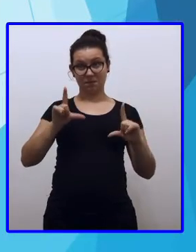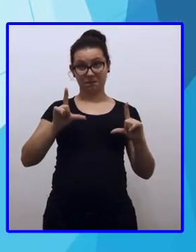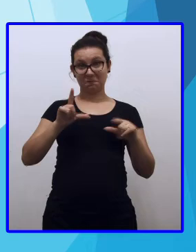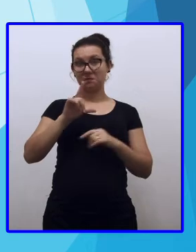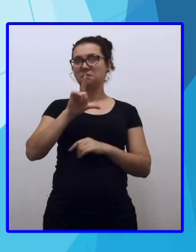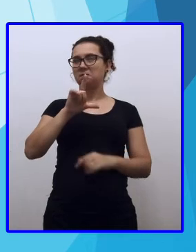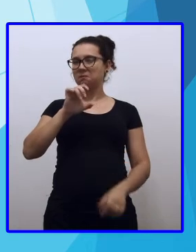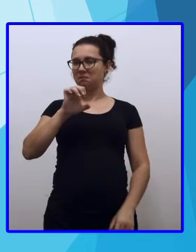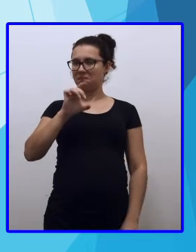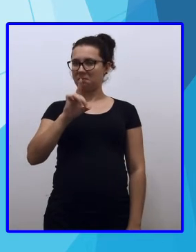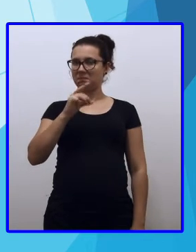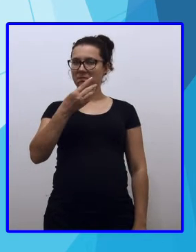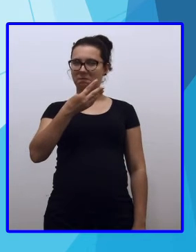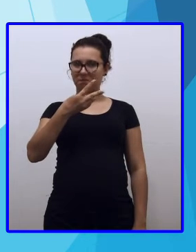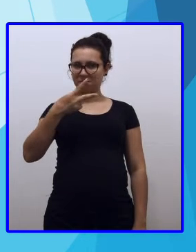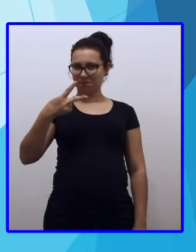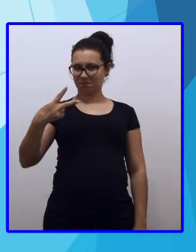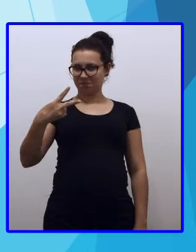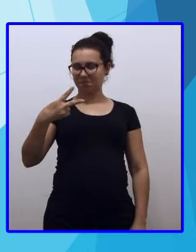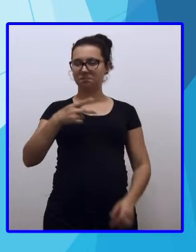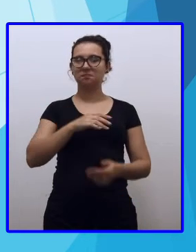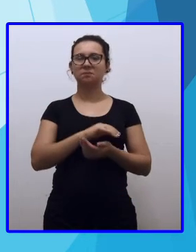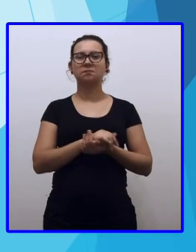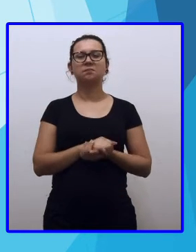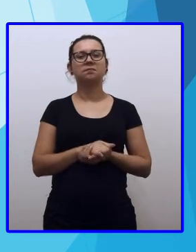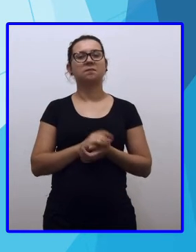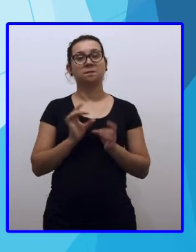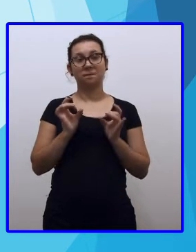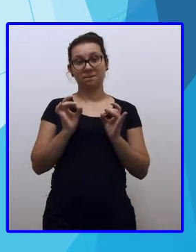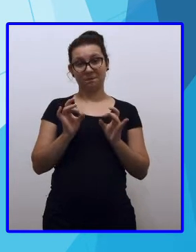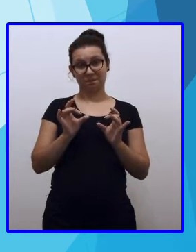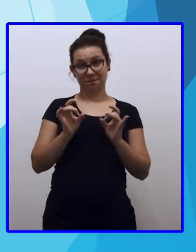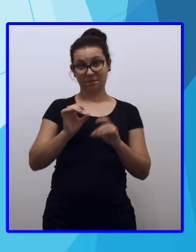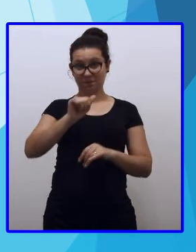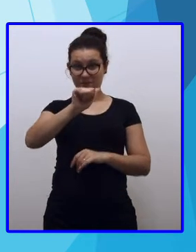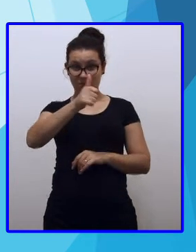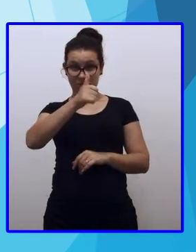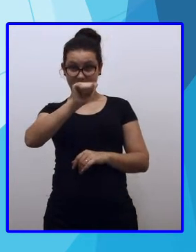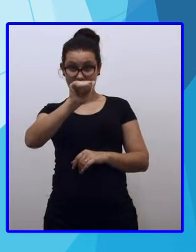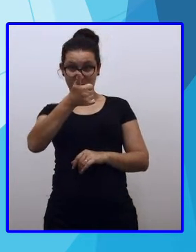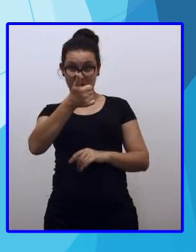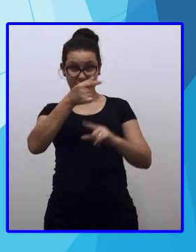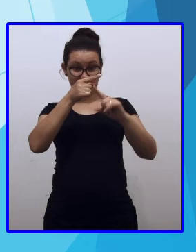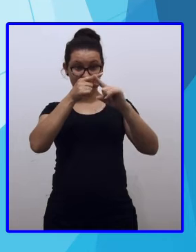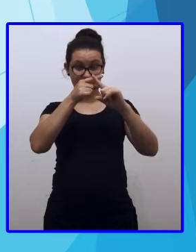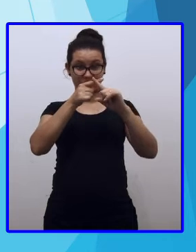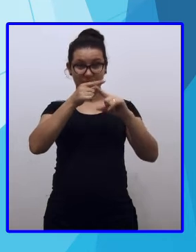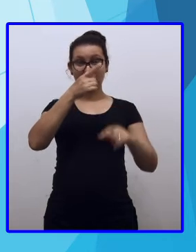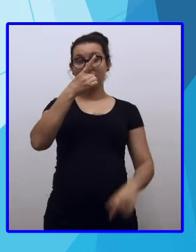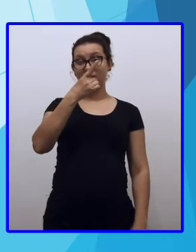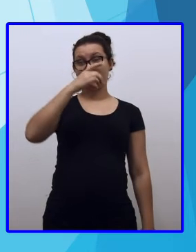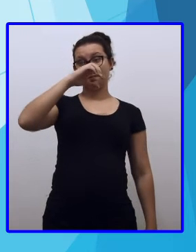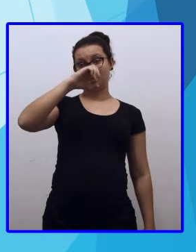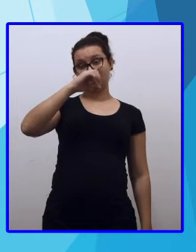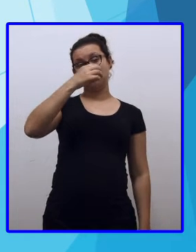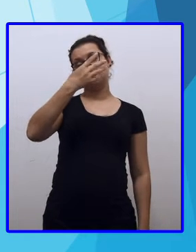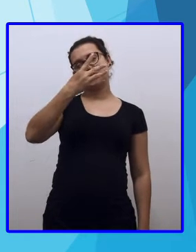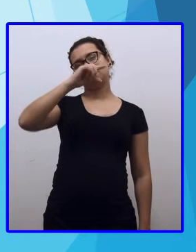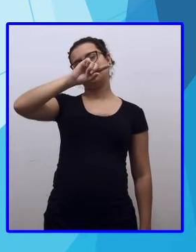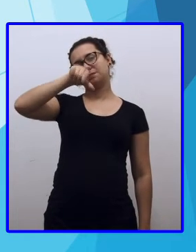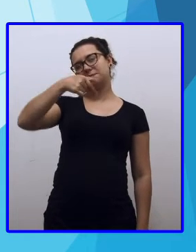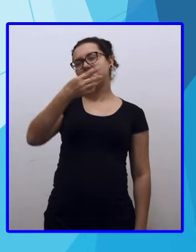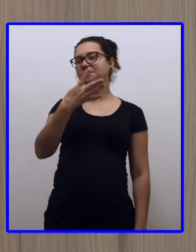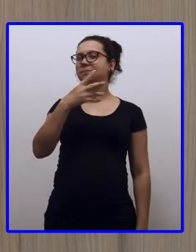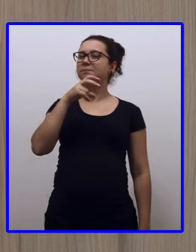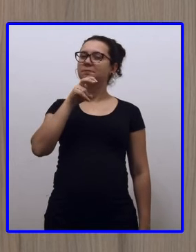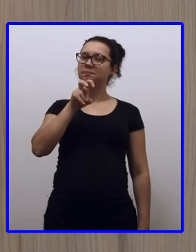32 polegadas. que vai ser vendida por onze parcelas de cento e quatro reais e quarenta e cinco